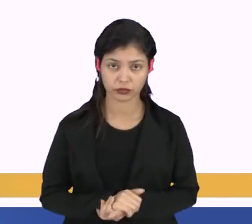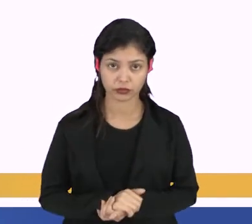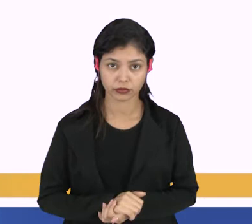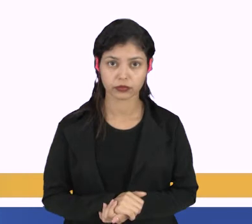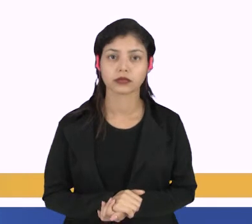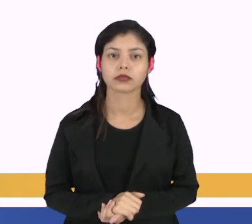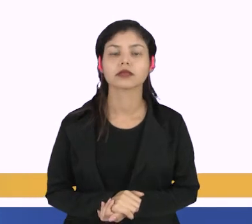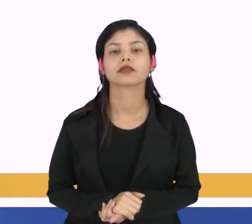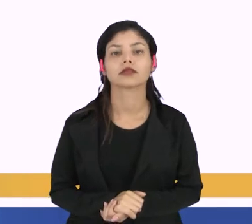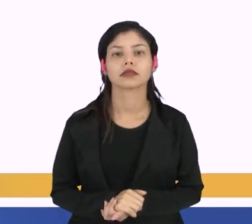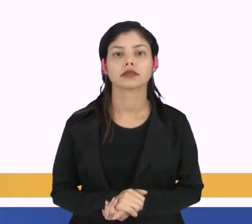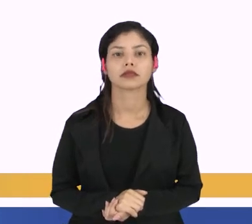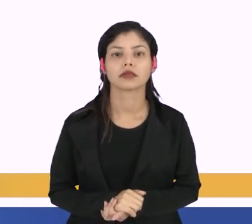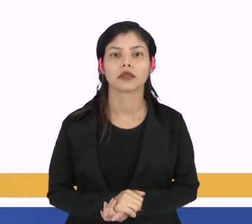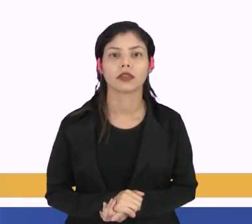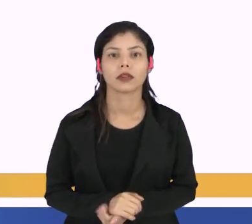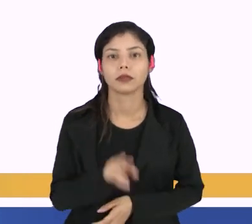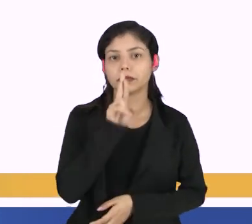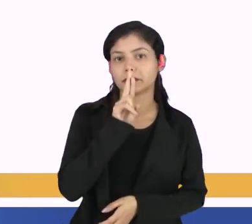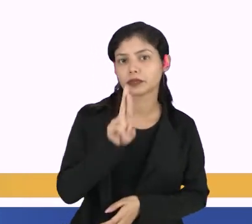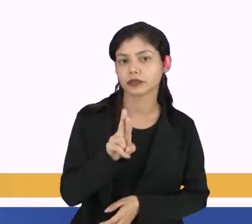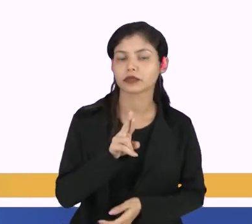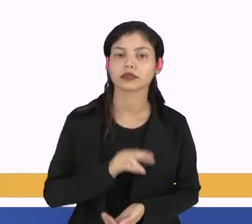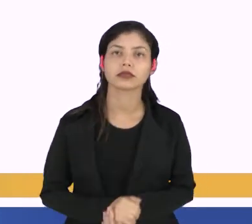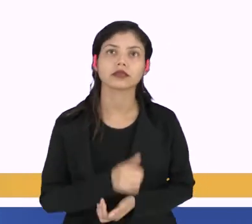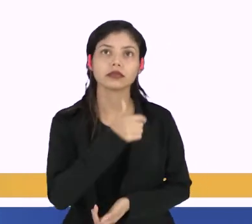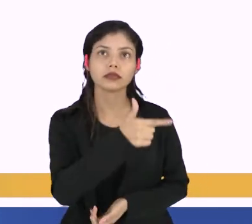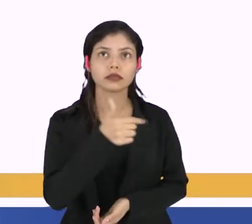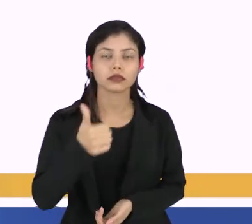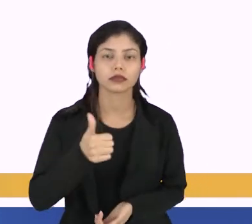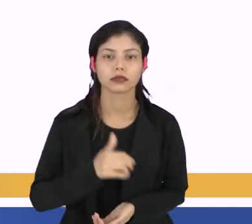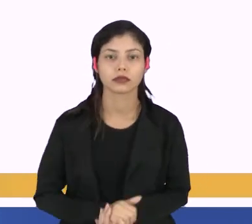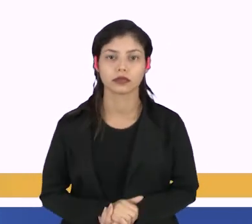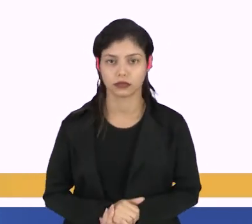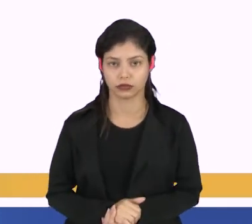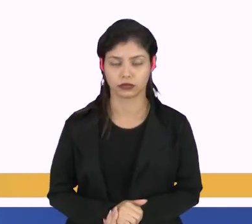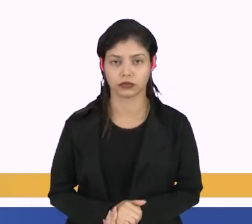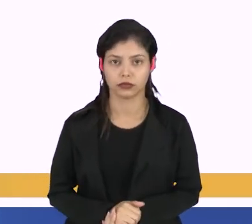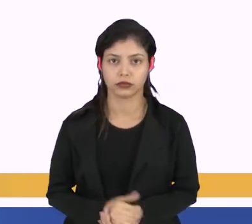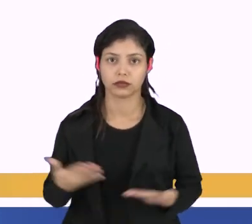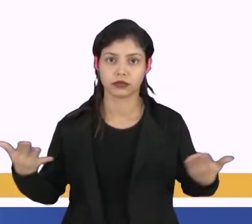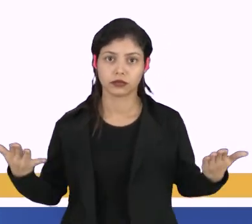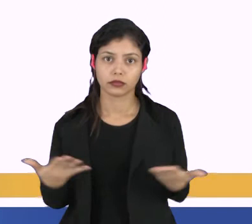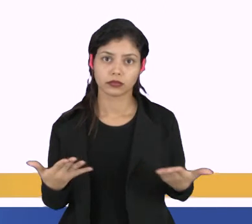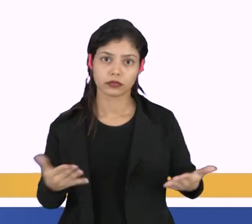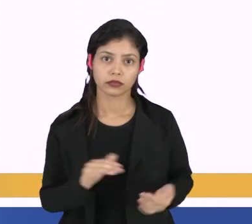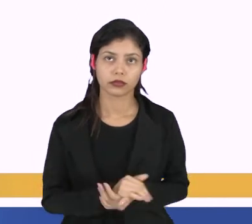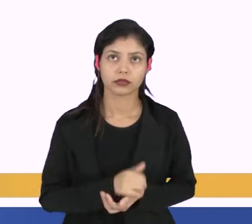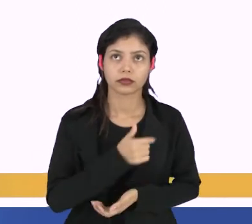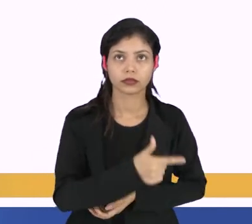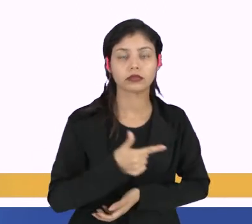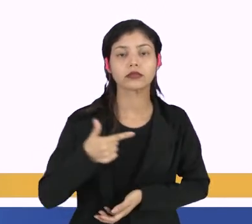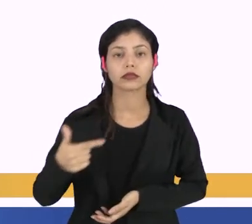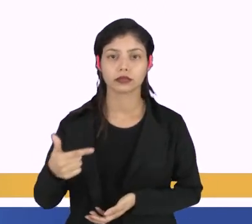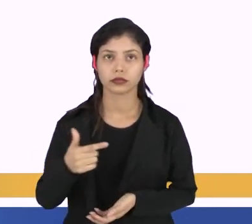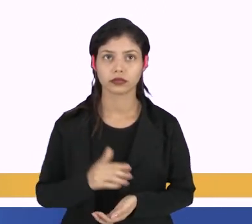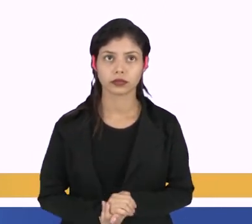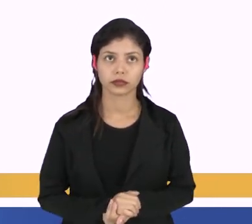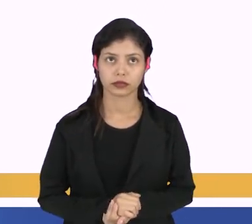E aí você terá a resposta do C21. Agora nós vamos para o C22.